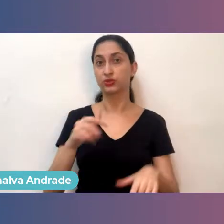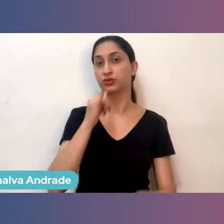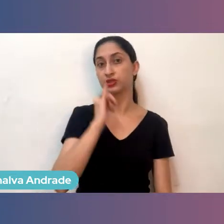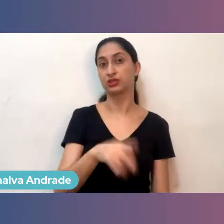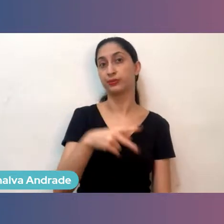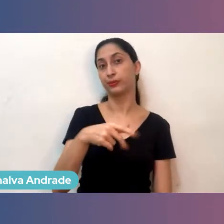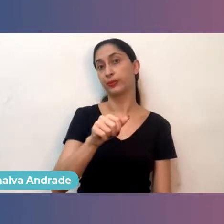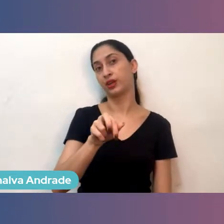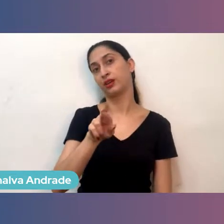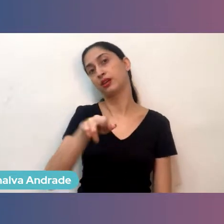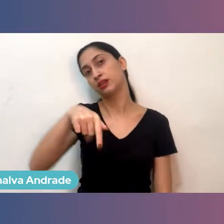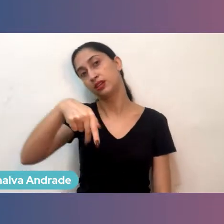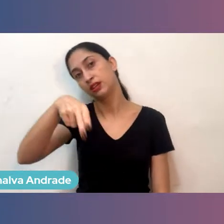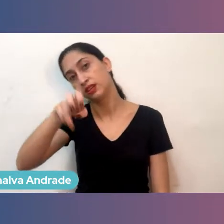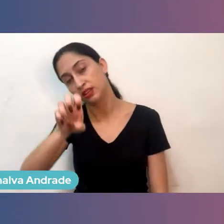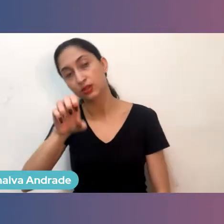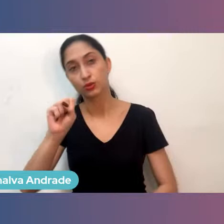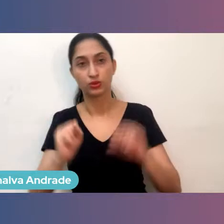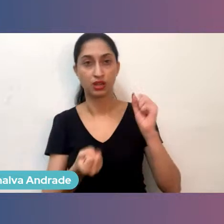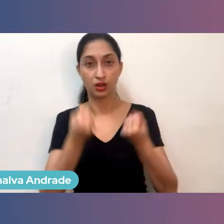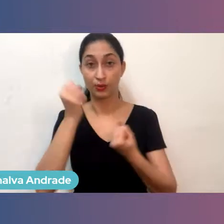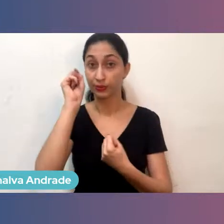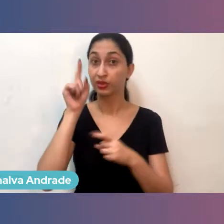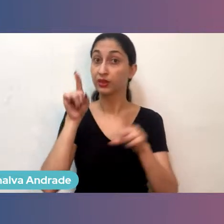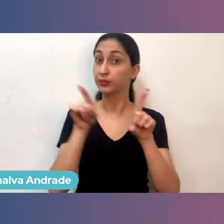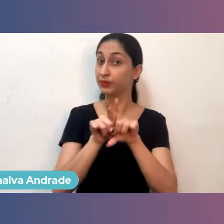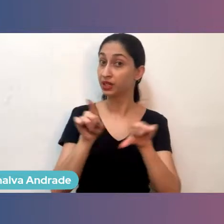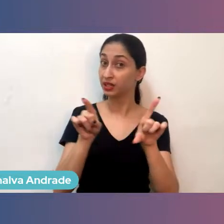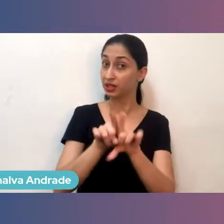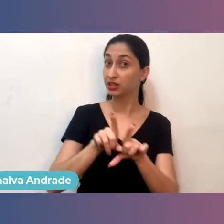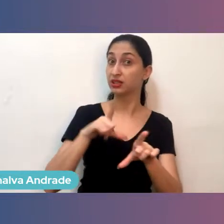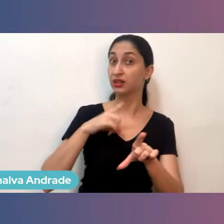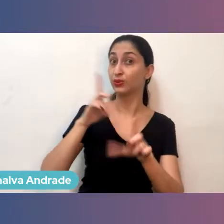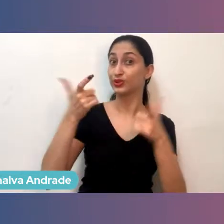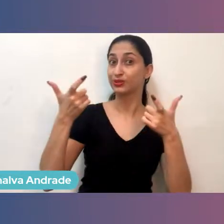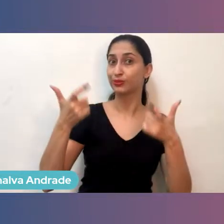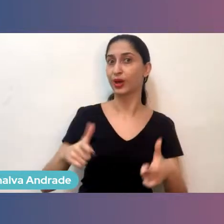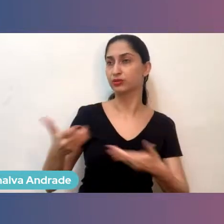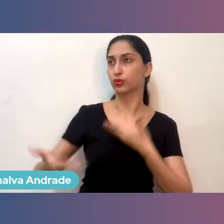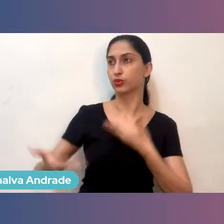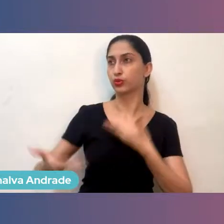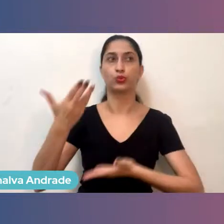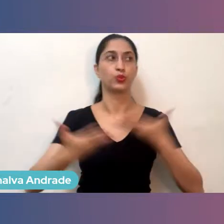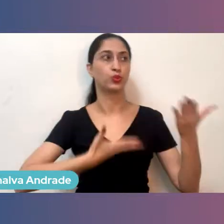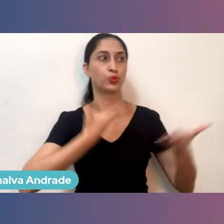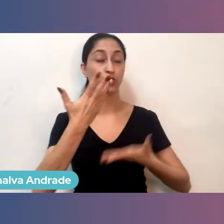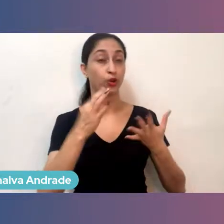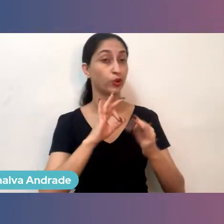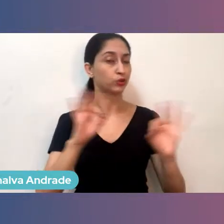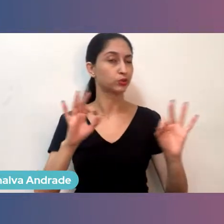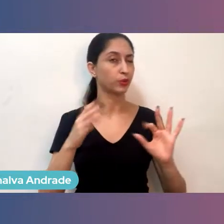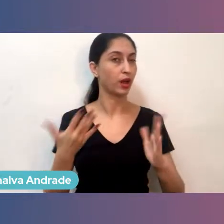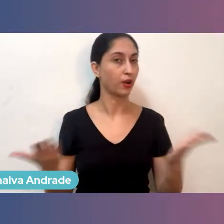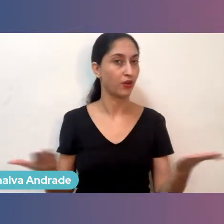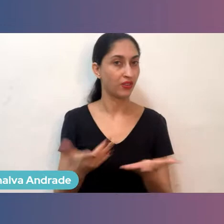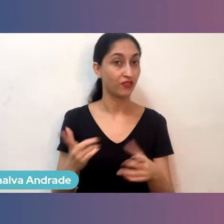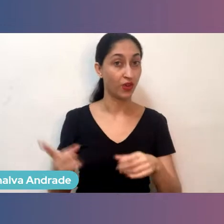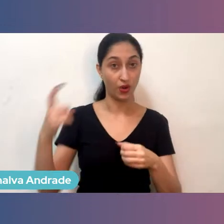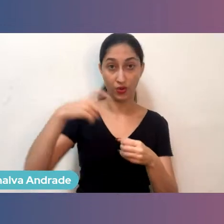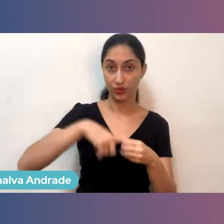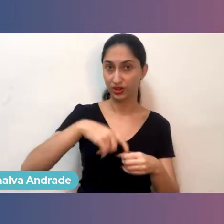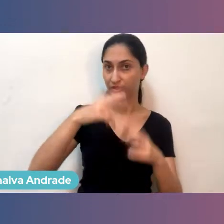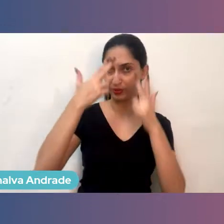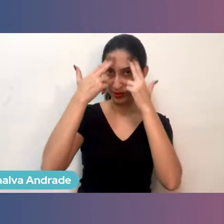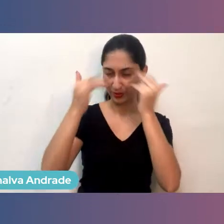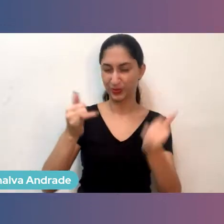grande network. Eu diria que antes da pandemia e agora começando a voltar ao normal, que é só dar meio-dia,